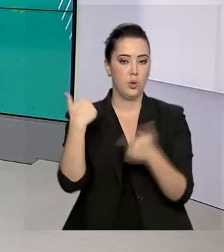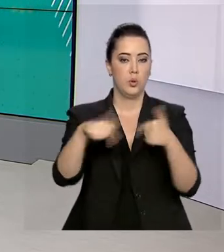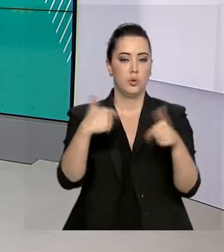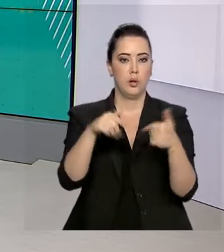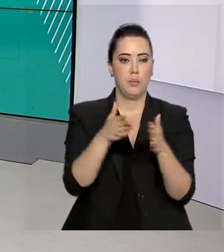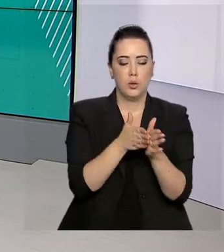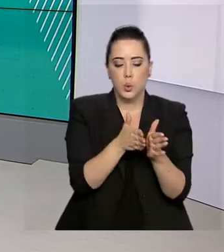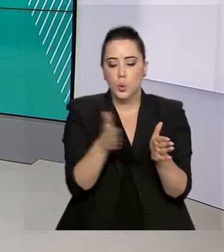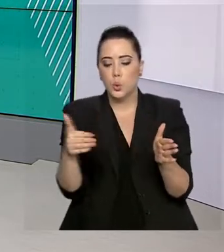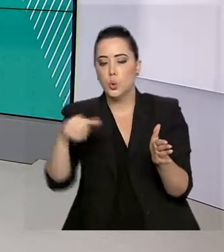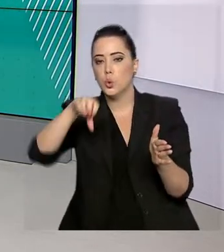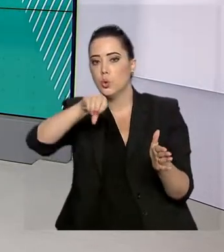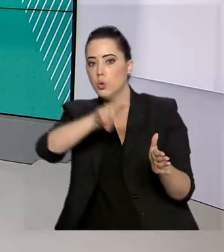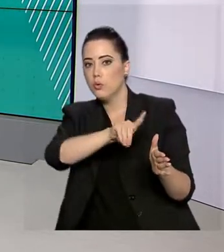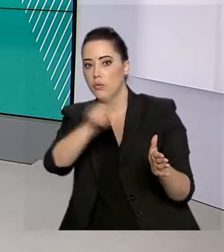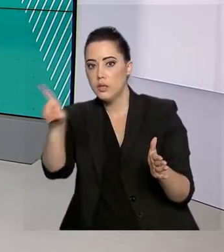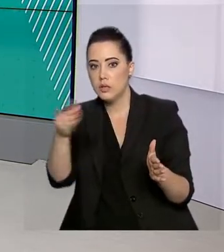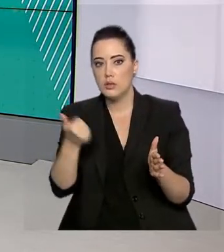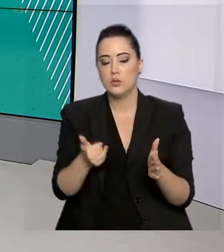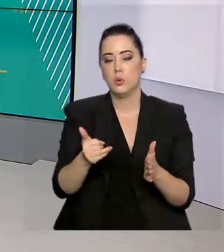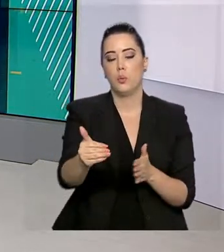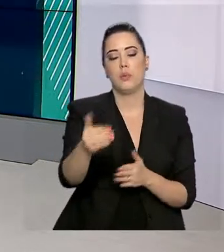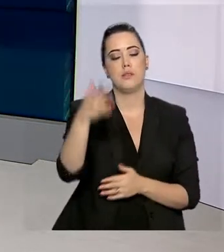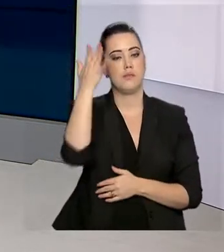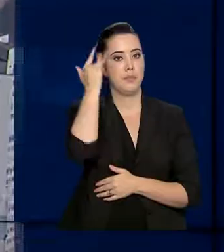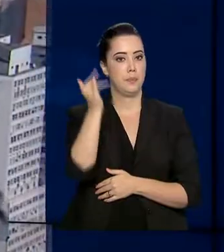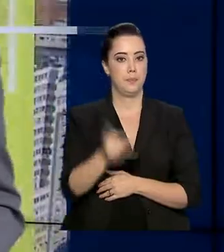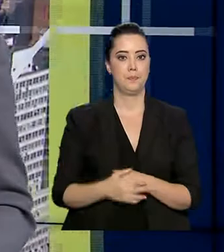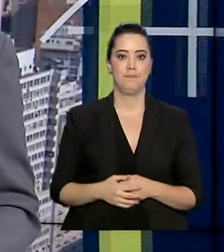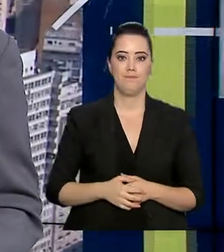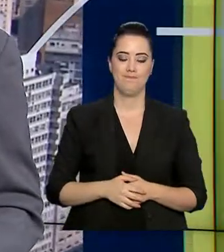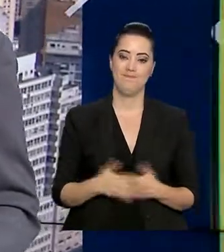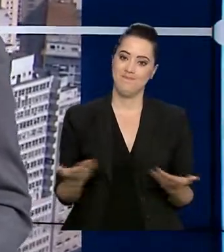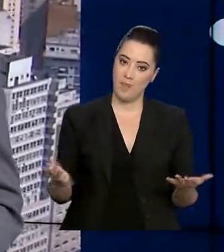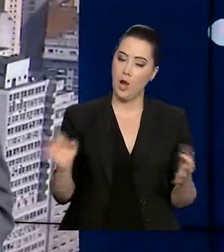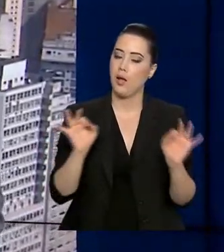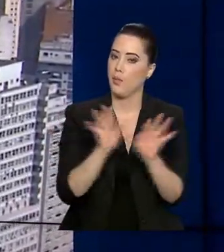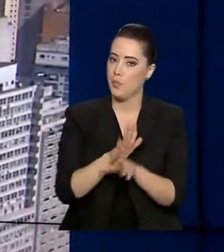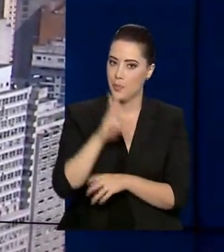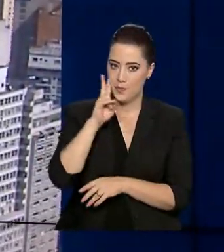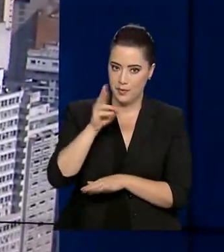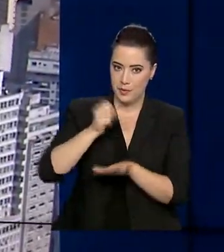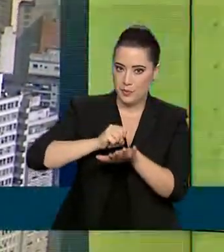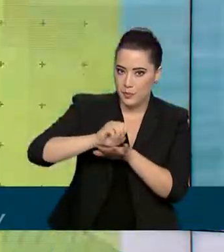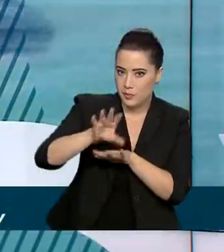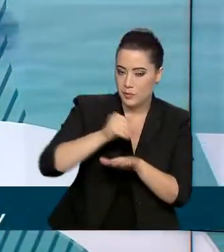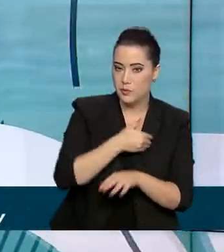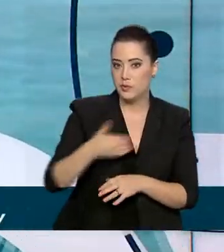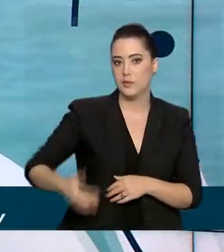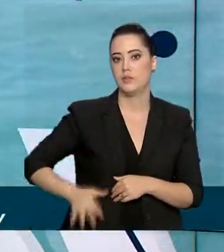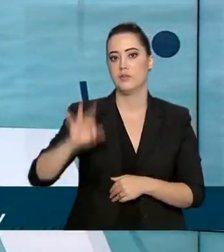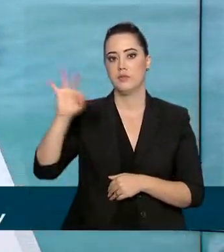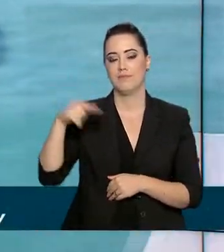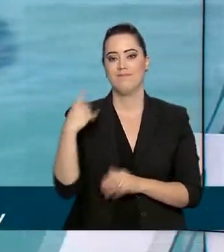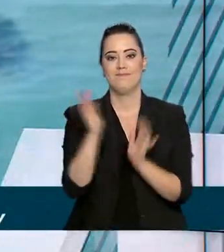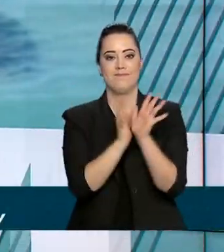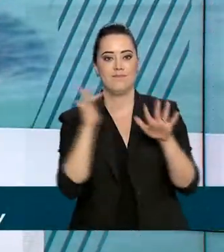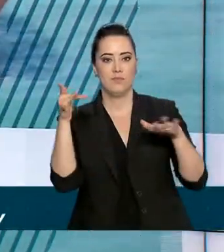do Maranhão. A operação vai durar 90 dias a partir de amanhã. A gente fica por aqui. Mais notícias do governo federal